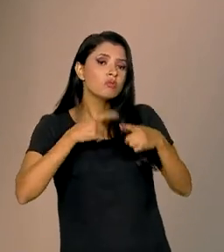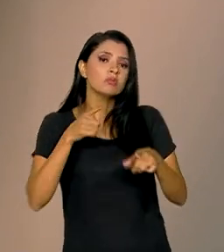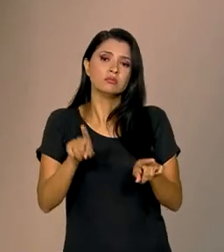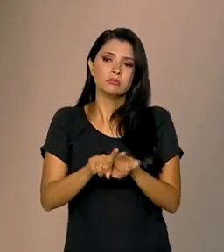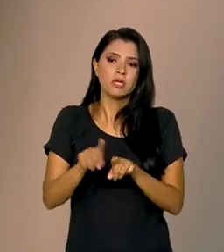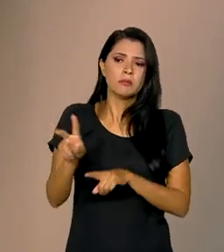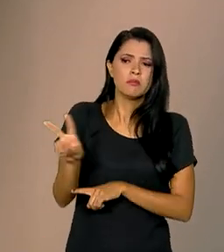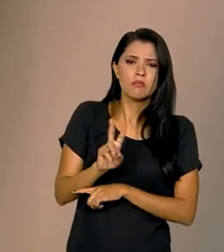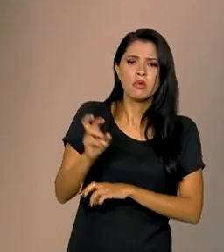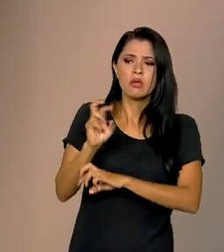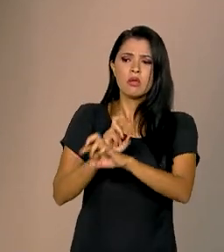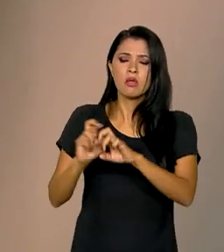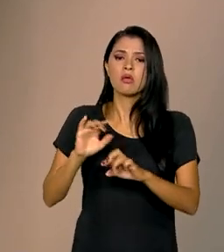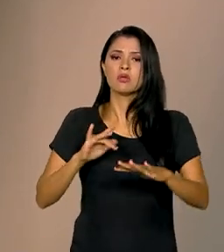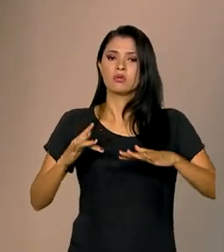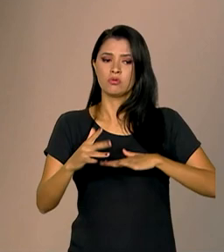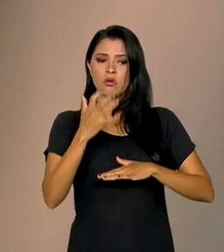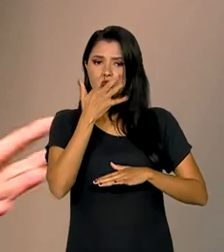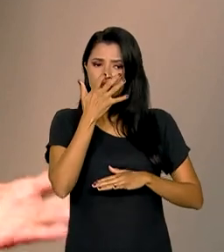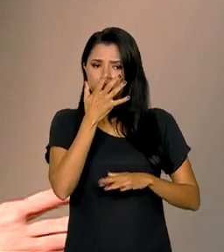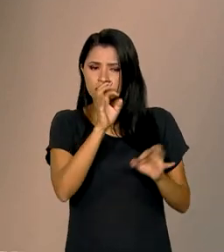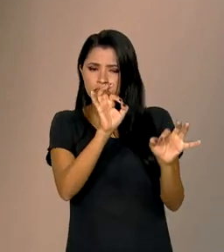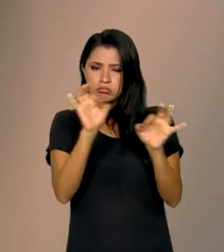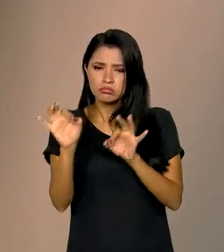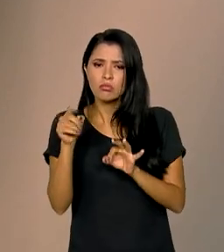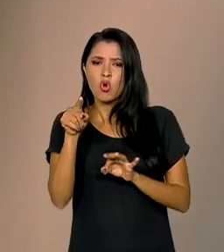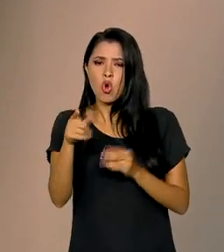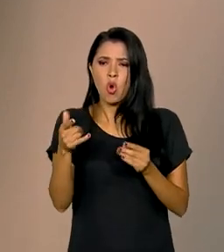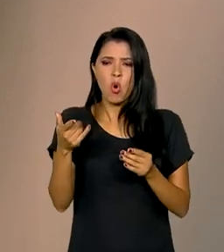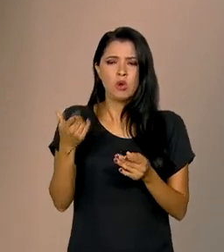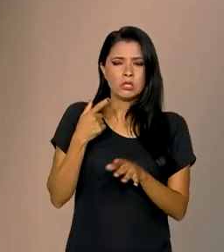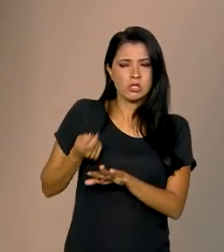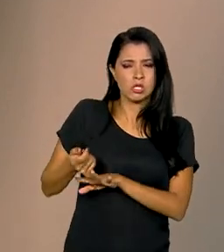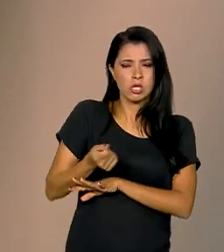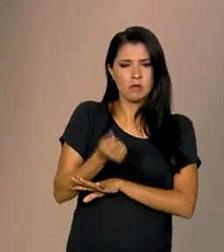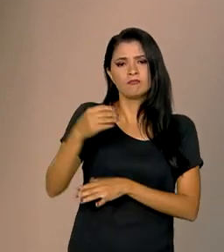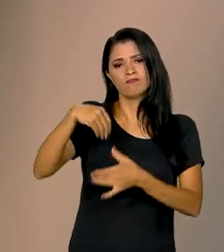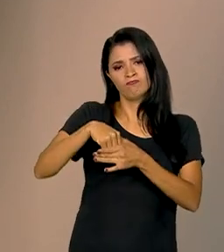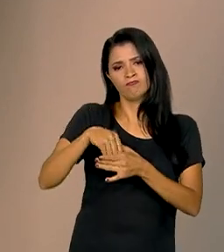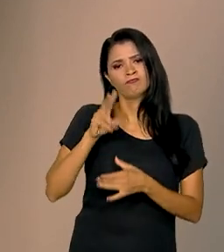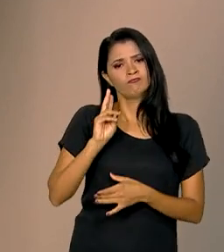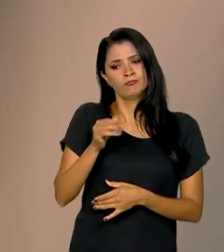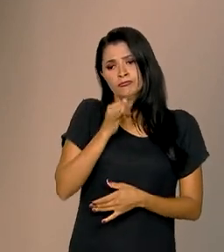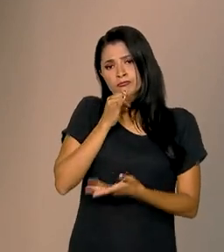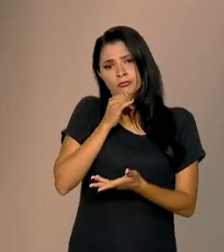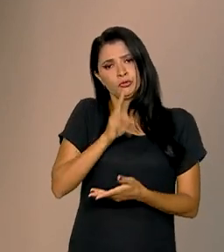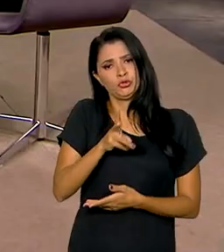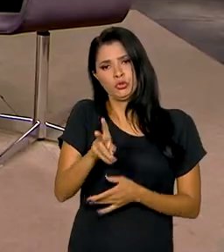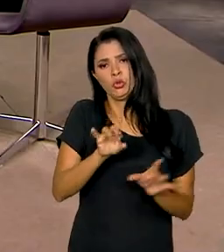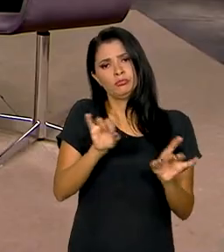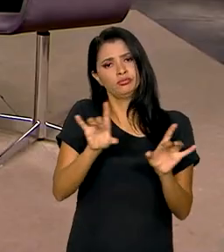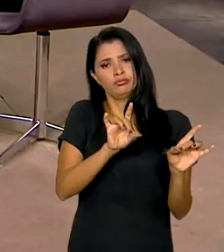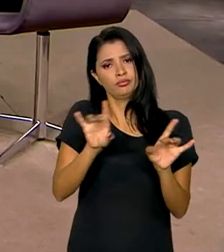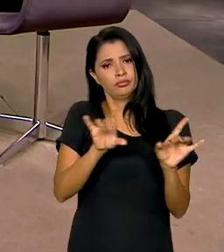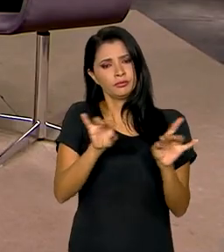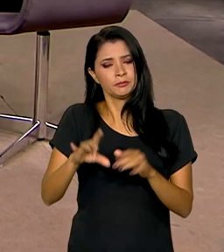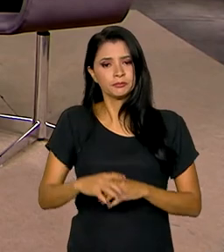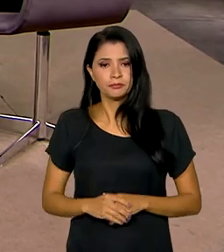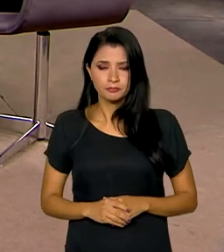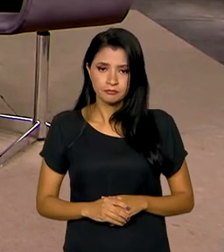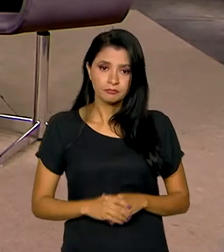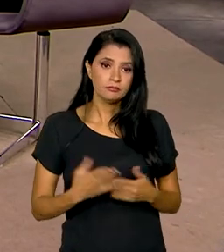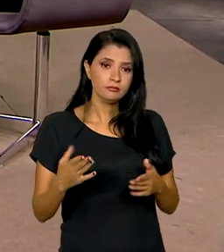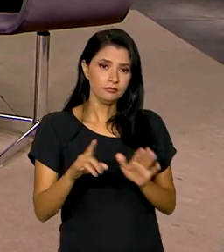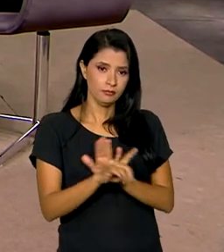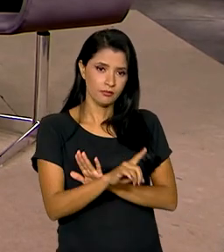monitorando as redes sociais onde essas desinformações, infelizmente, são veiculadas. Ministra, eu